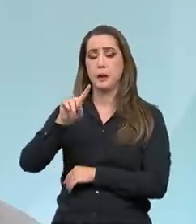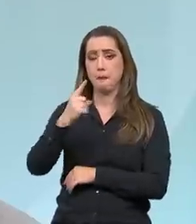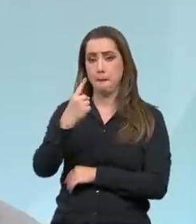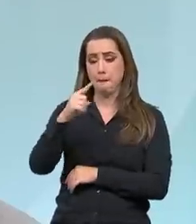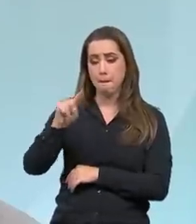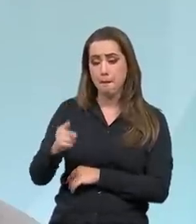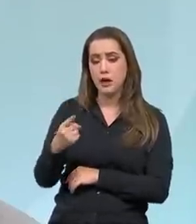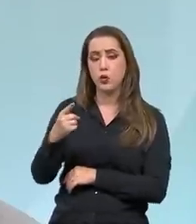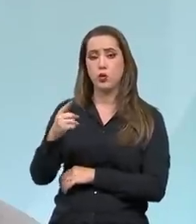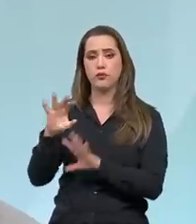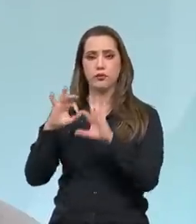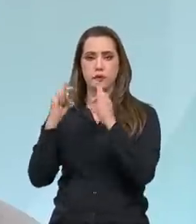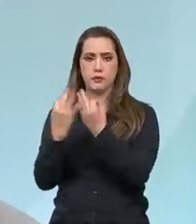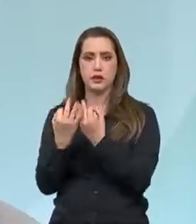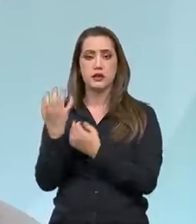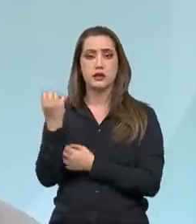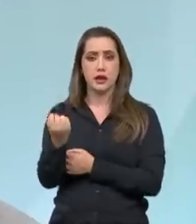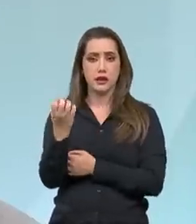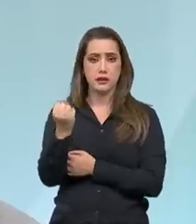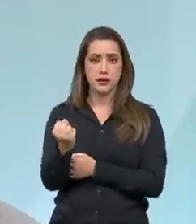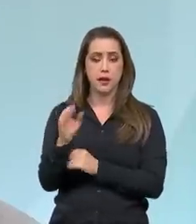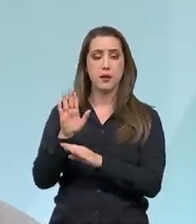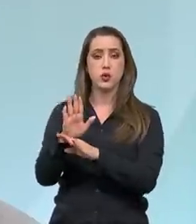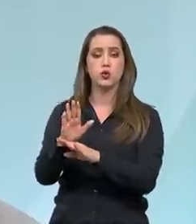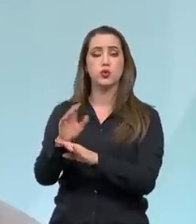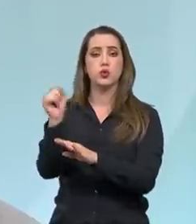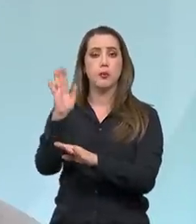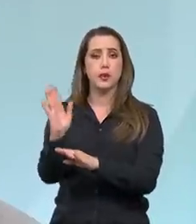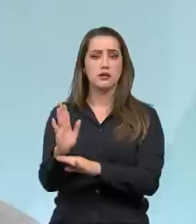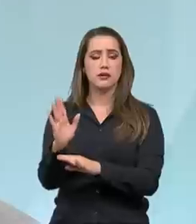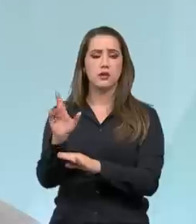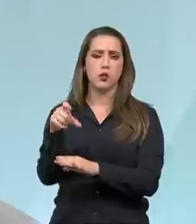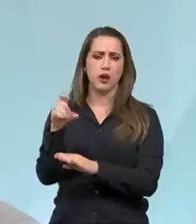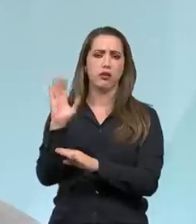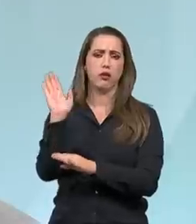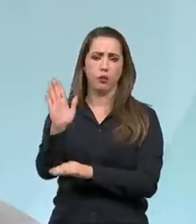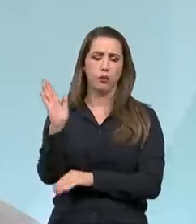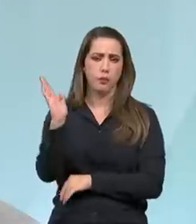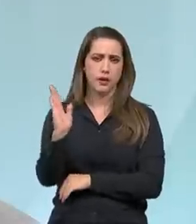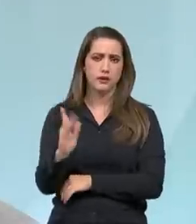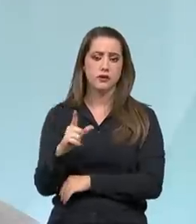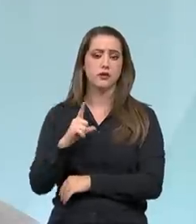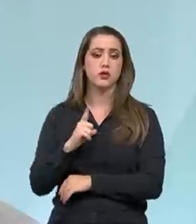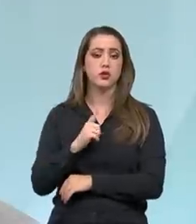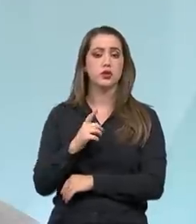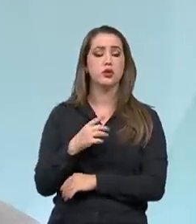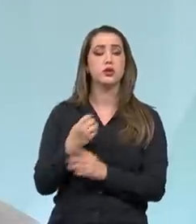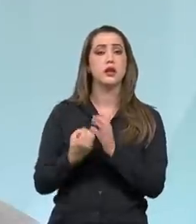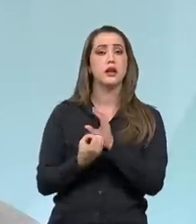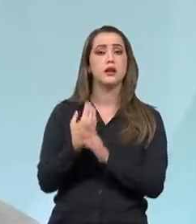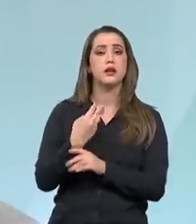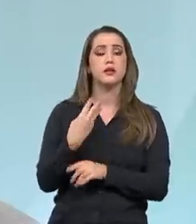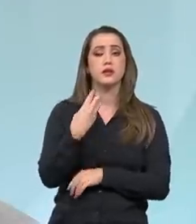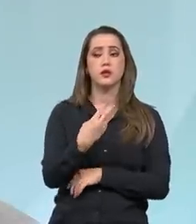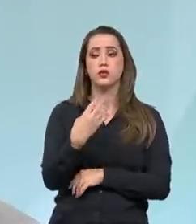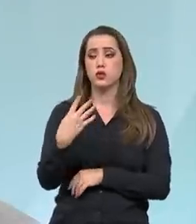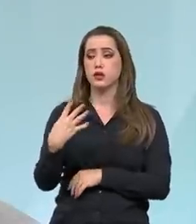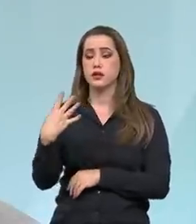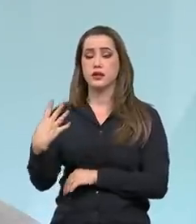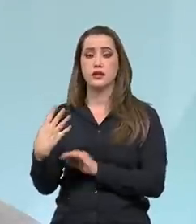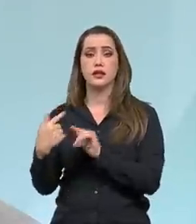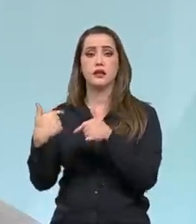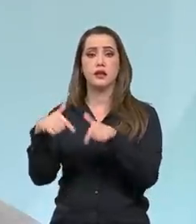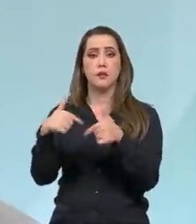incluídas no Auxílio Brasil, nós temos a geração de 364 empregos formais na mesma localidade. Porque você poderia